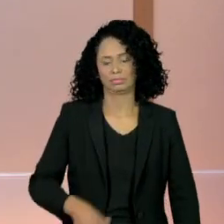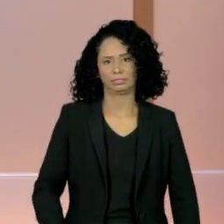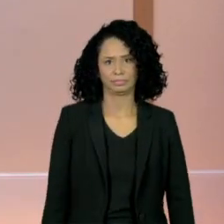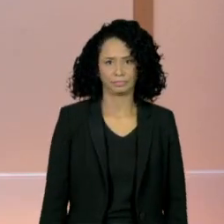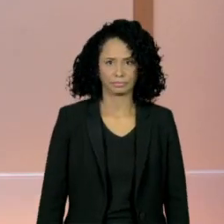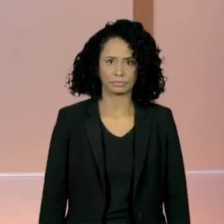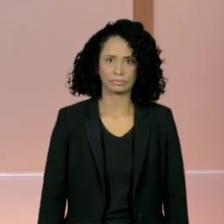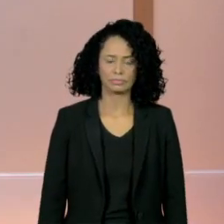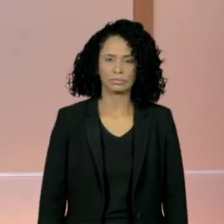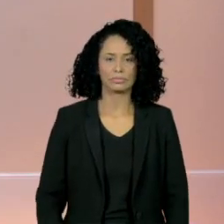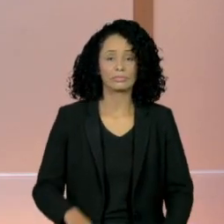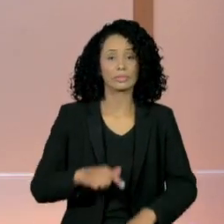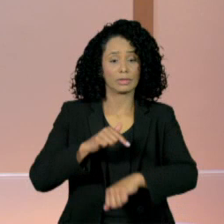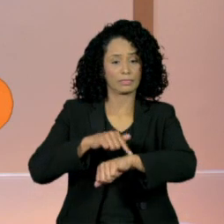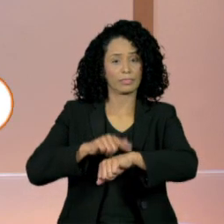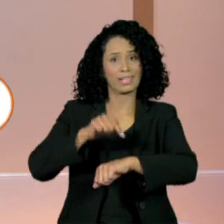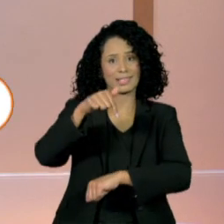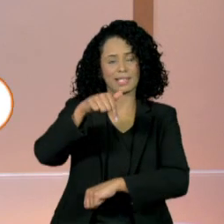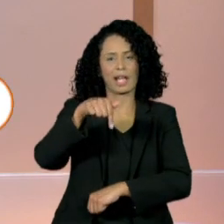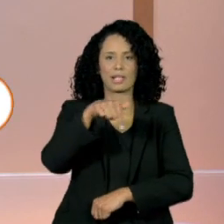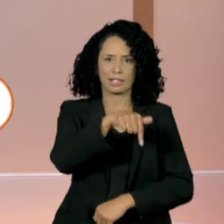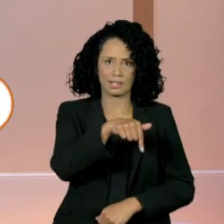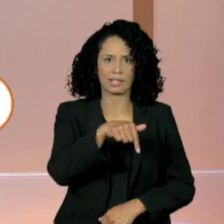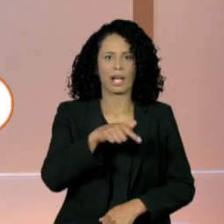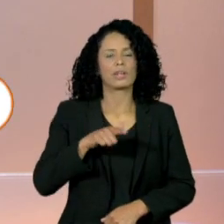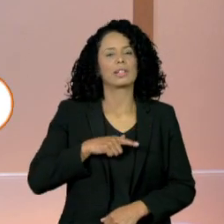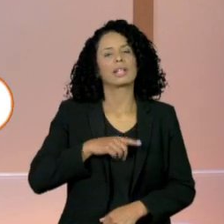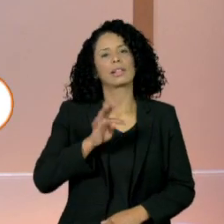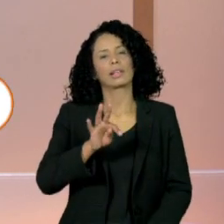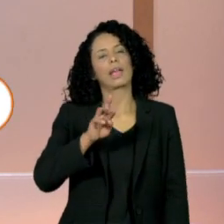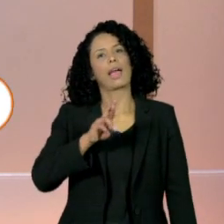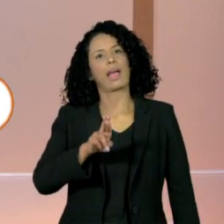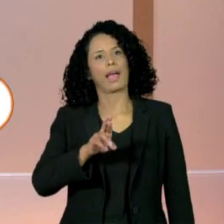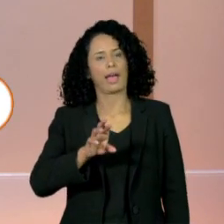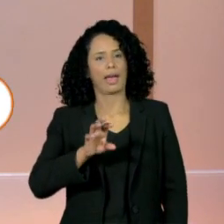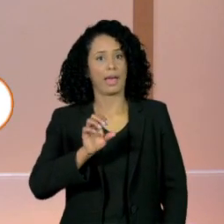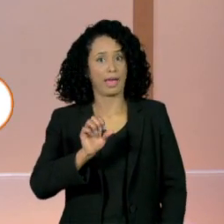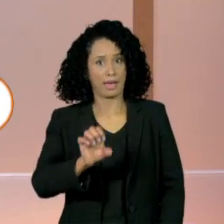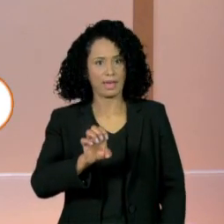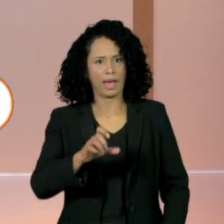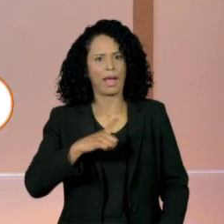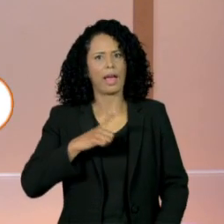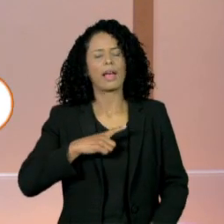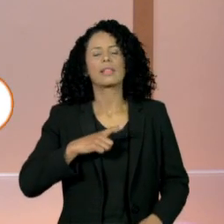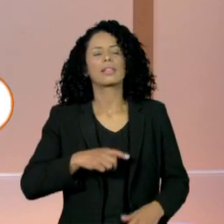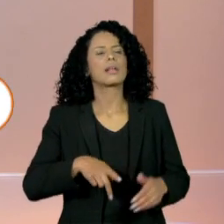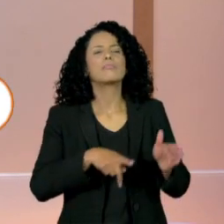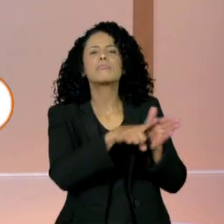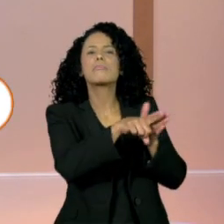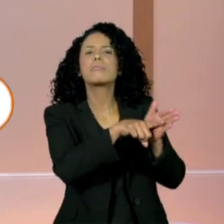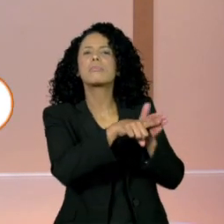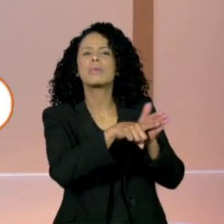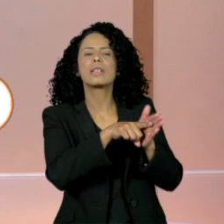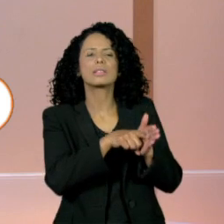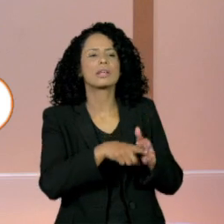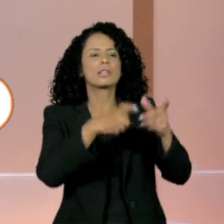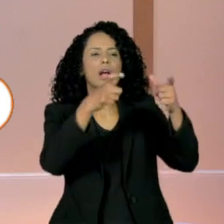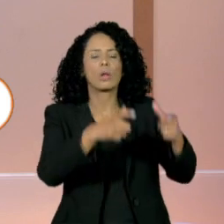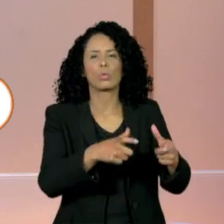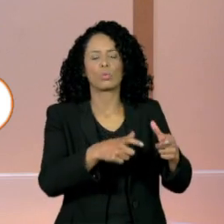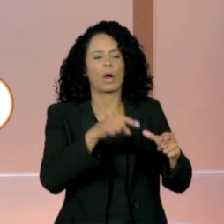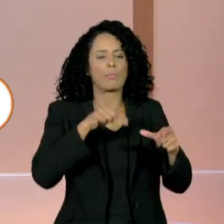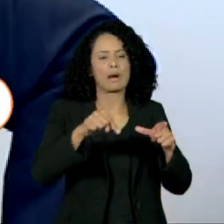7 e 7, o Tribunal Regional Eleitoral de São Paulo faz hoje o julgamento de domicílio eleitoral do pré-candidato ao governo paulista